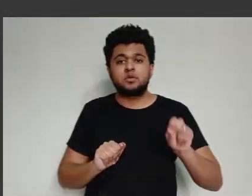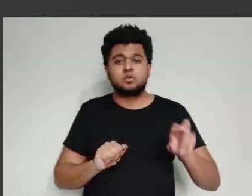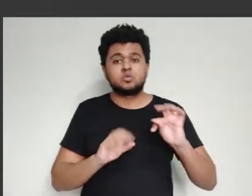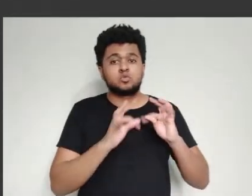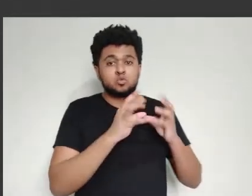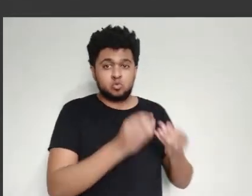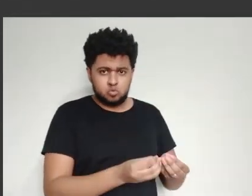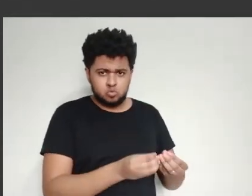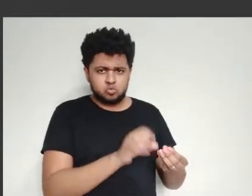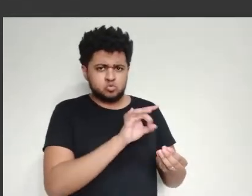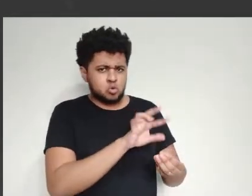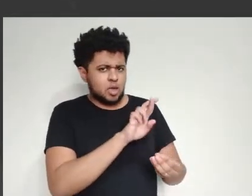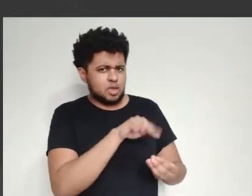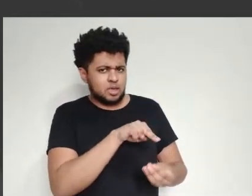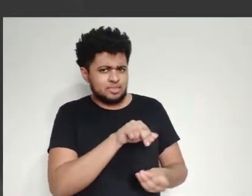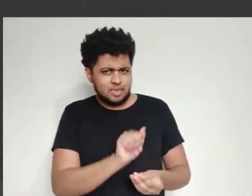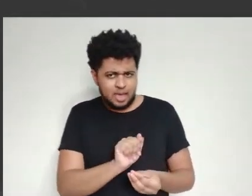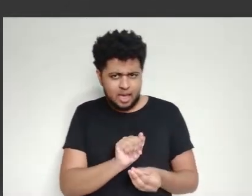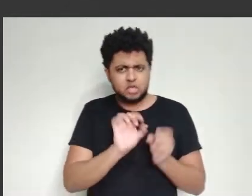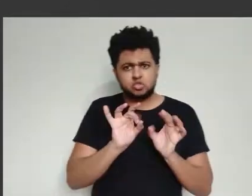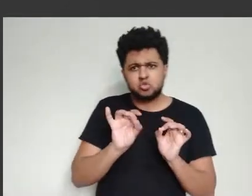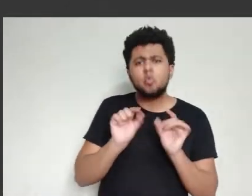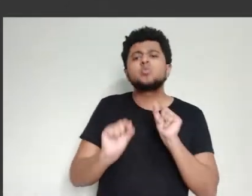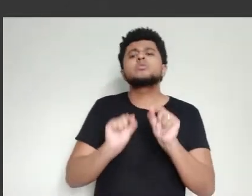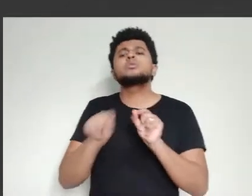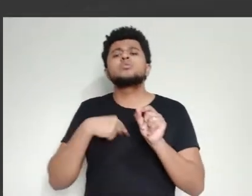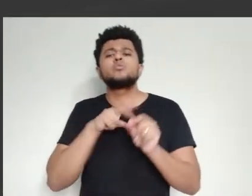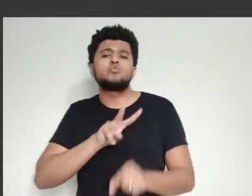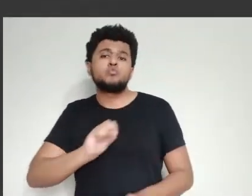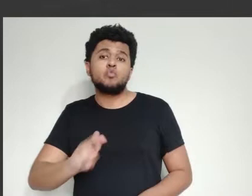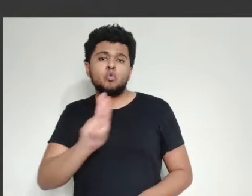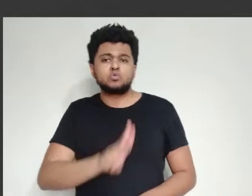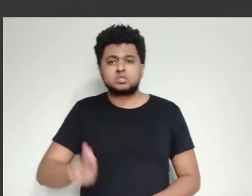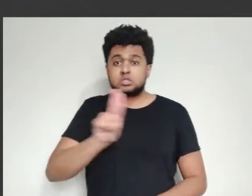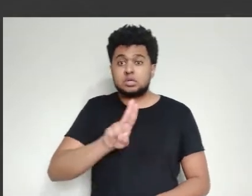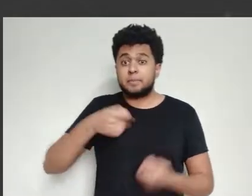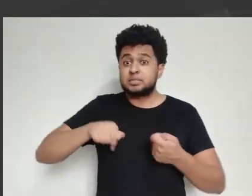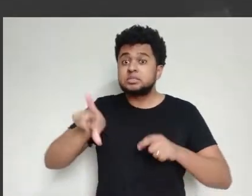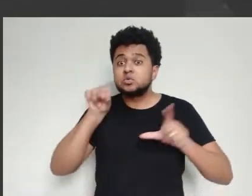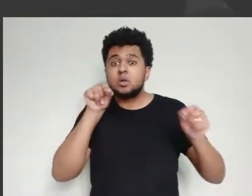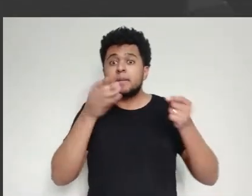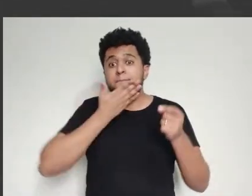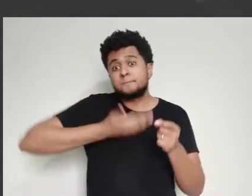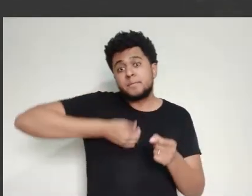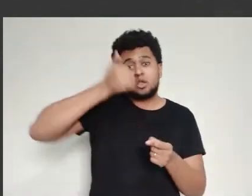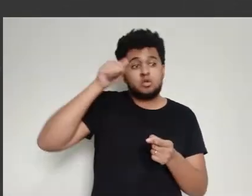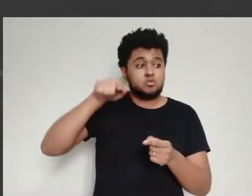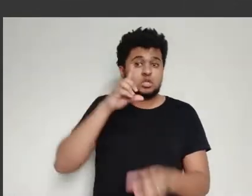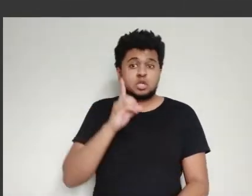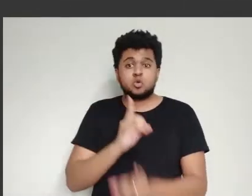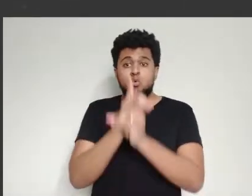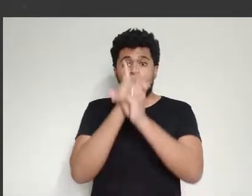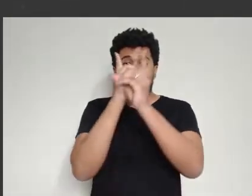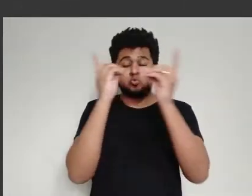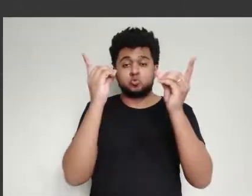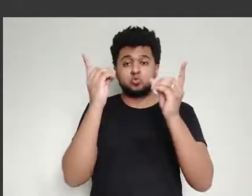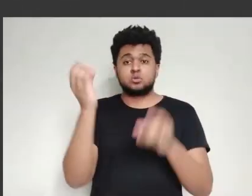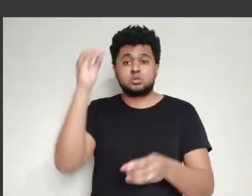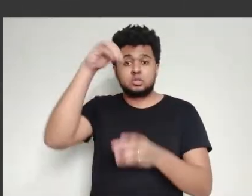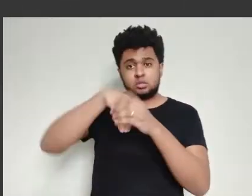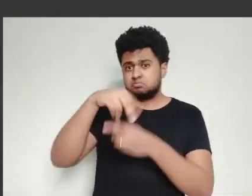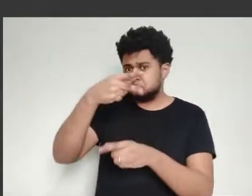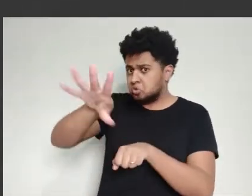são repetidas, mas a proposta, no fim das contas, ela é bem semelhante. Então, uma vacina, ela começa